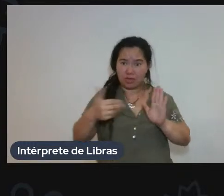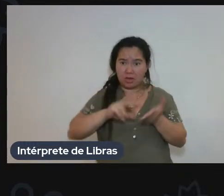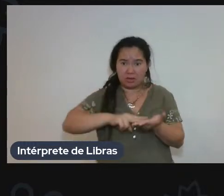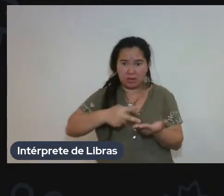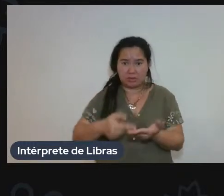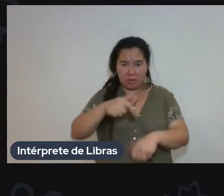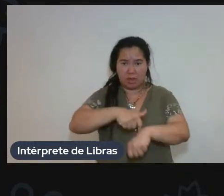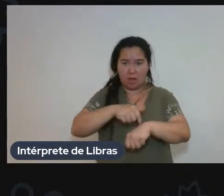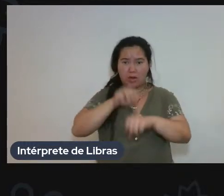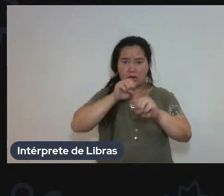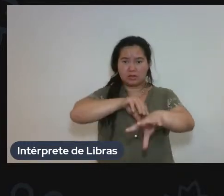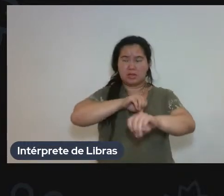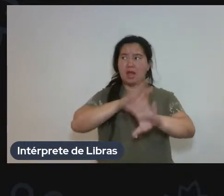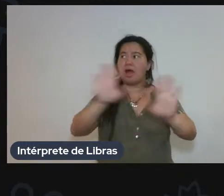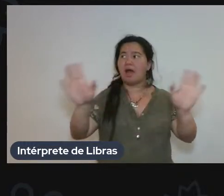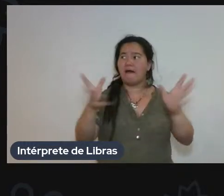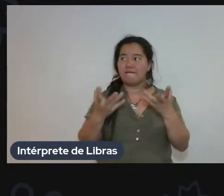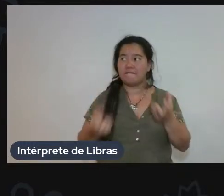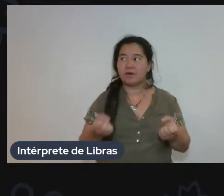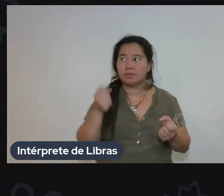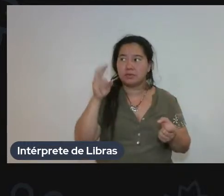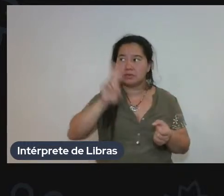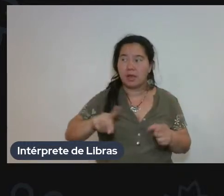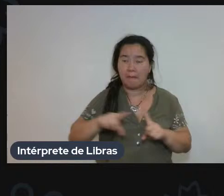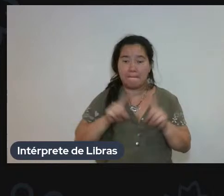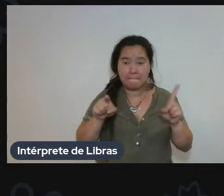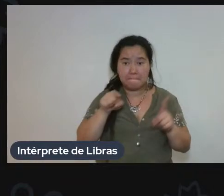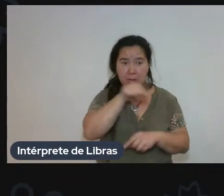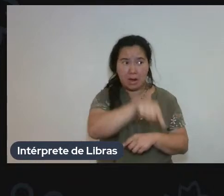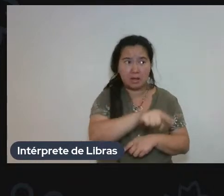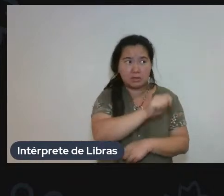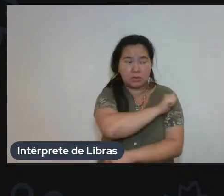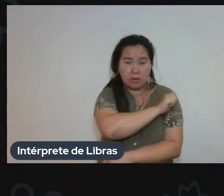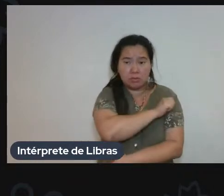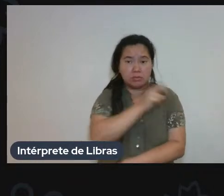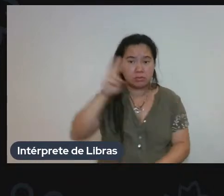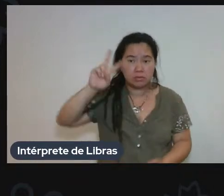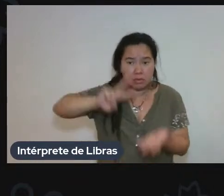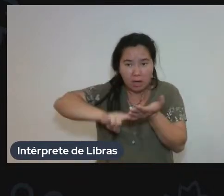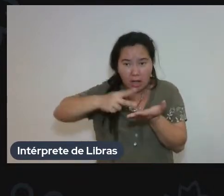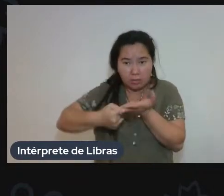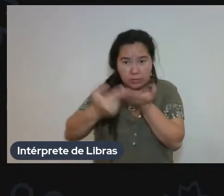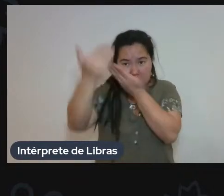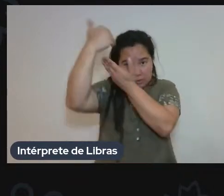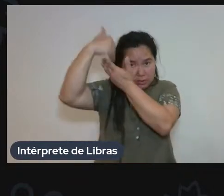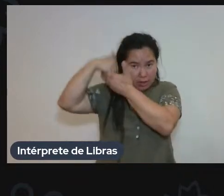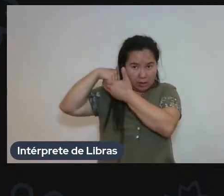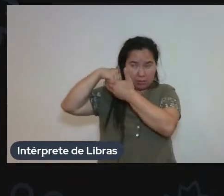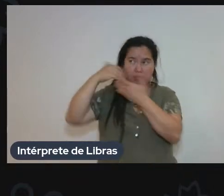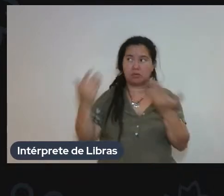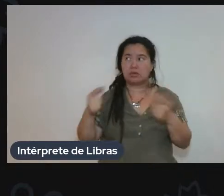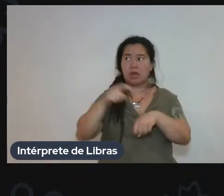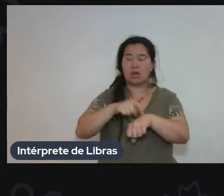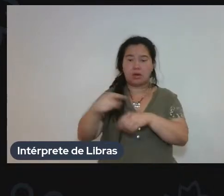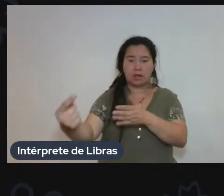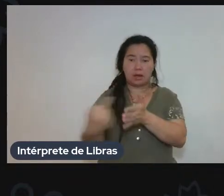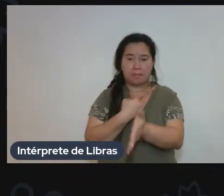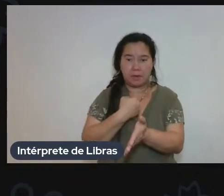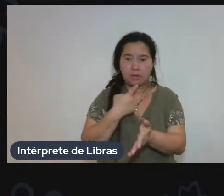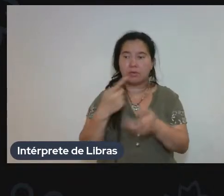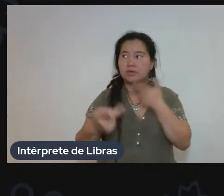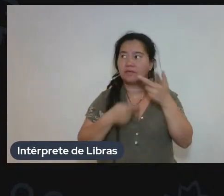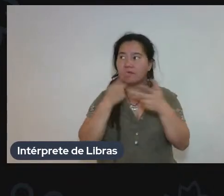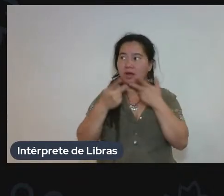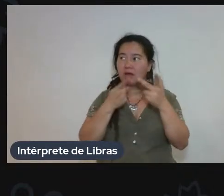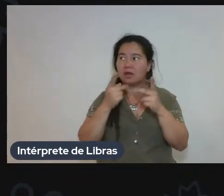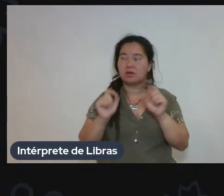ah, vamos usar o elemento lúdico aqui para ensinar. Mas o aluno está fazendo a tradução, e quando ele pergunta para você, é muito mais fácil você acabar